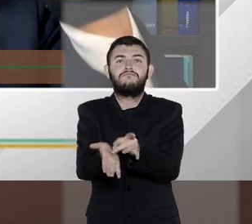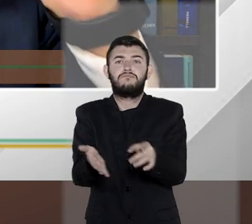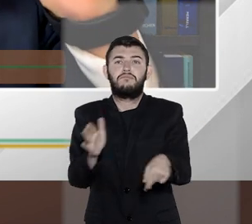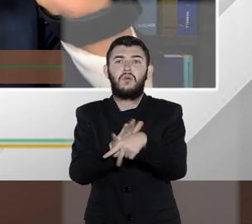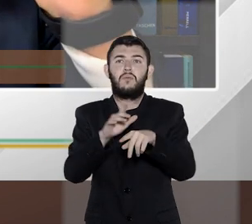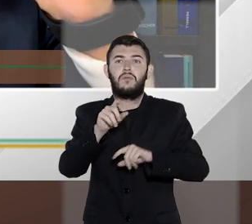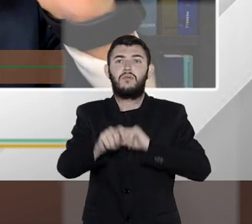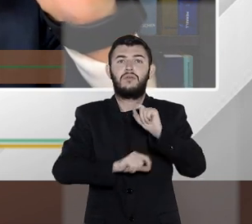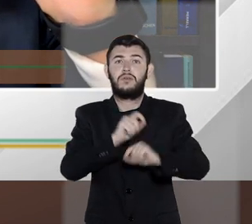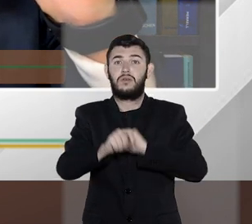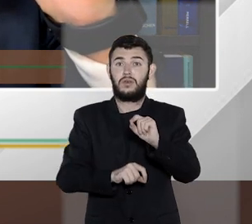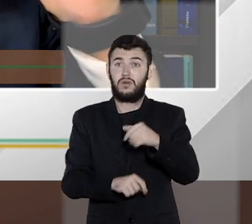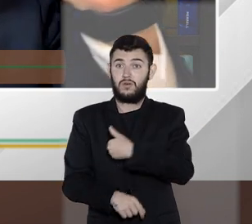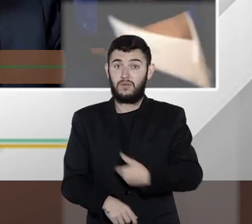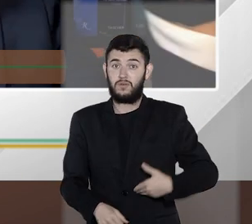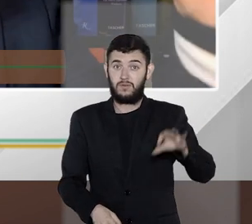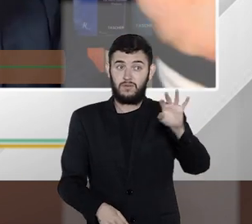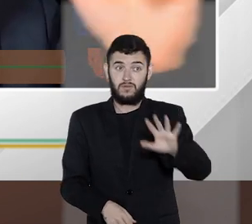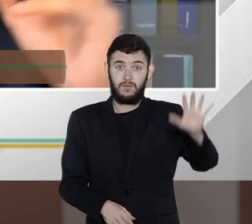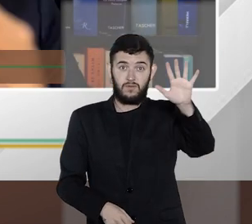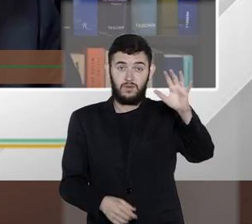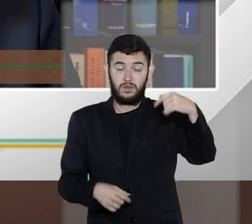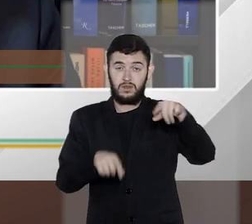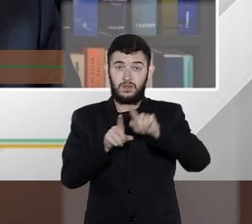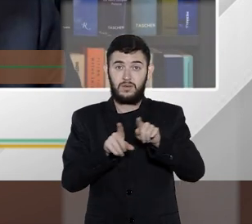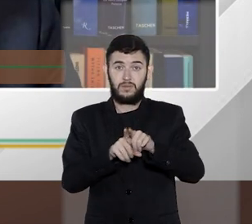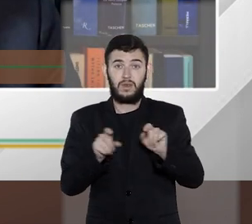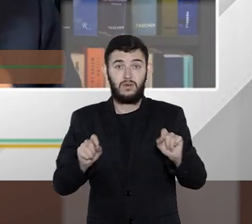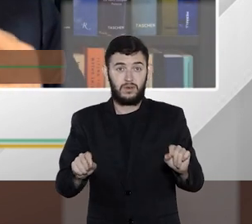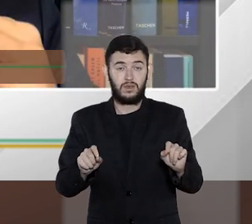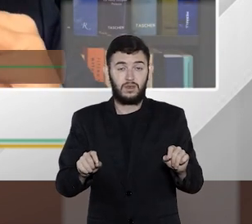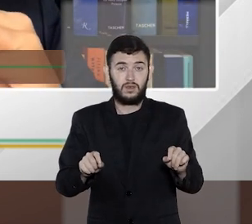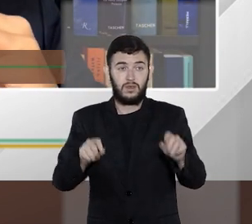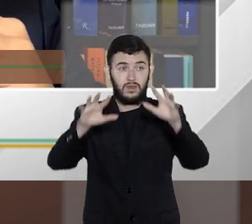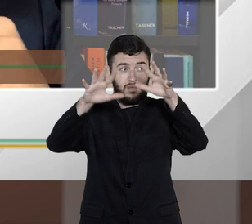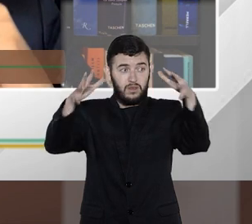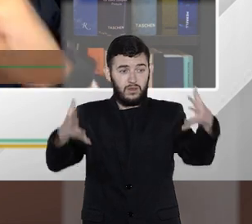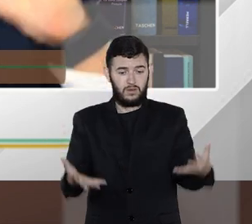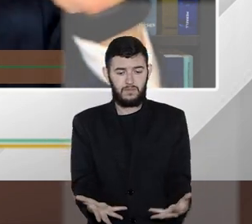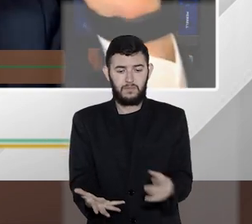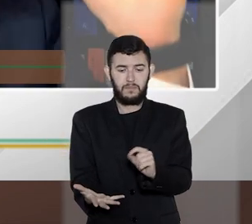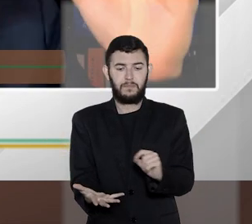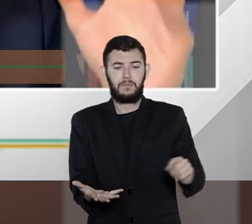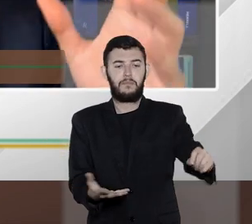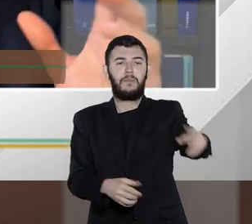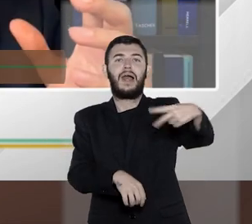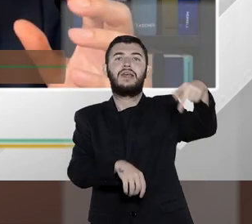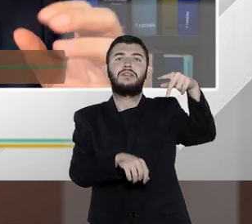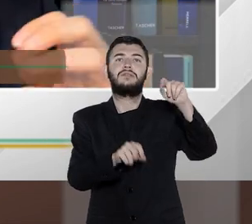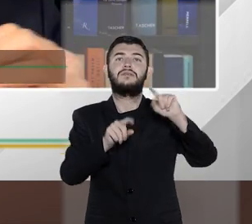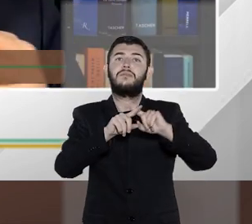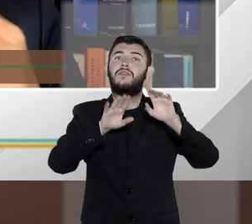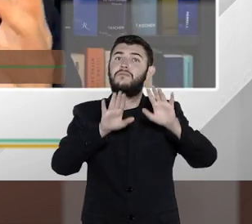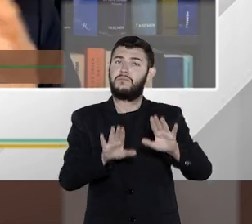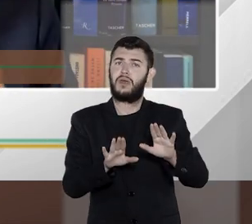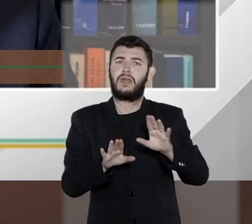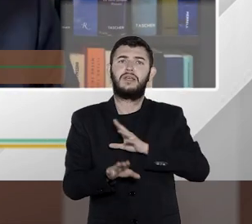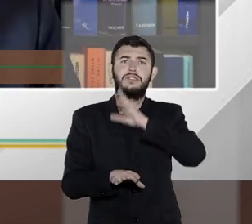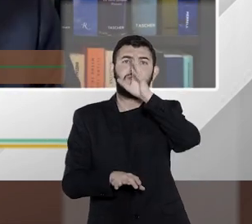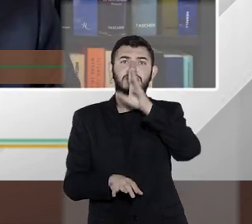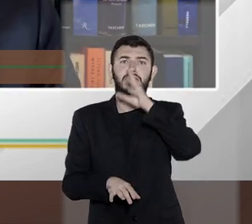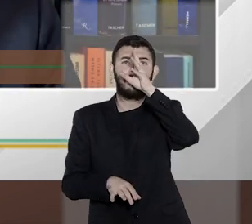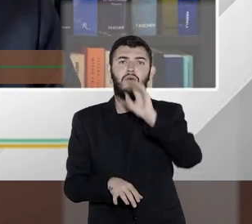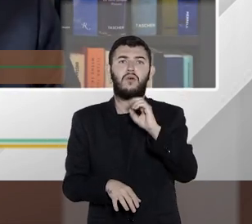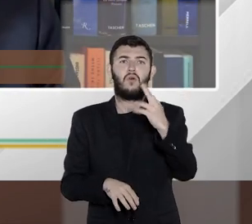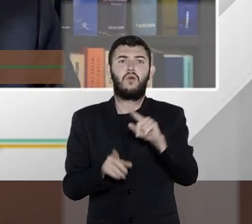a União e outros países então a capacidade digamos assim de extrapolação e